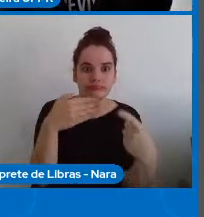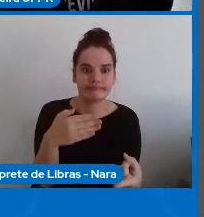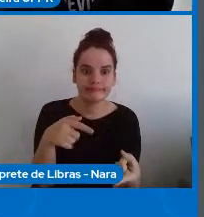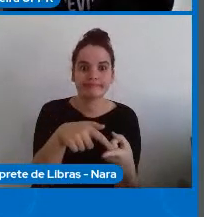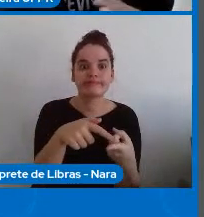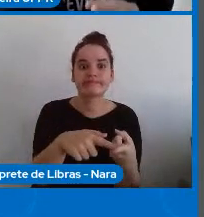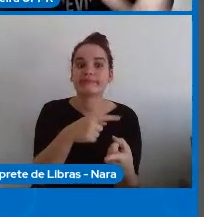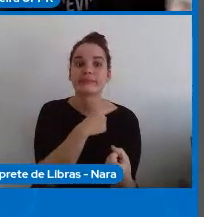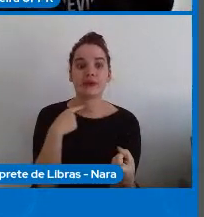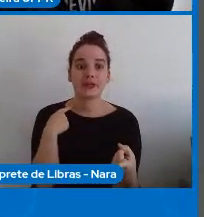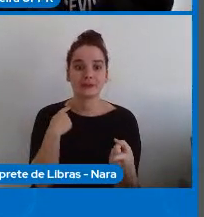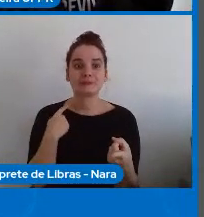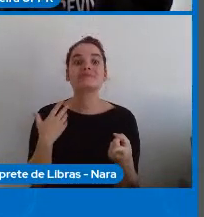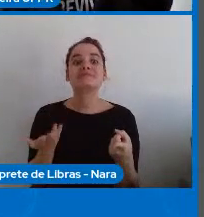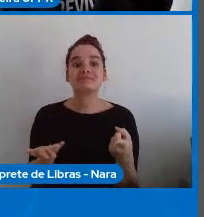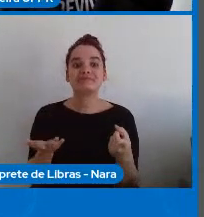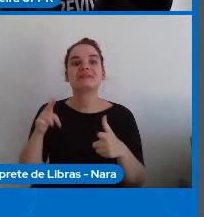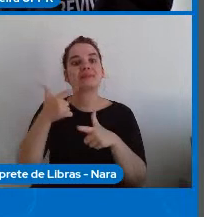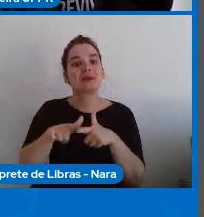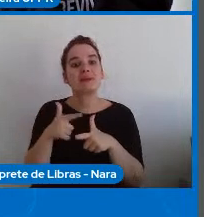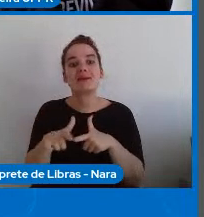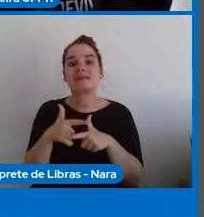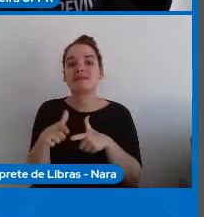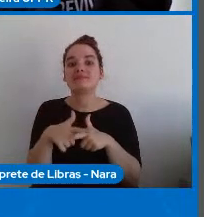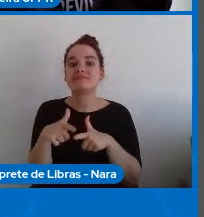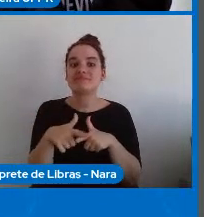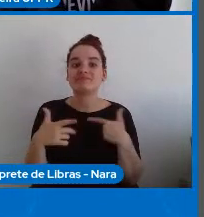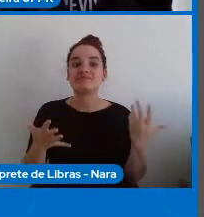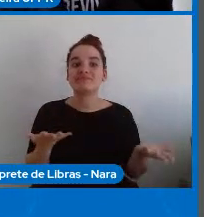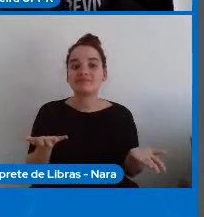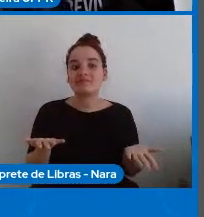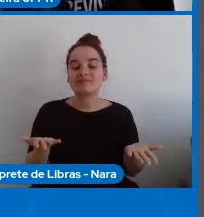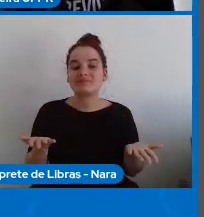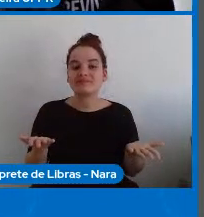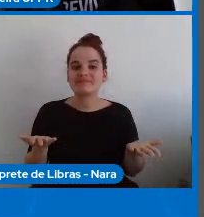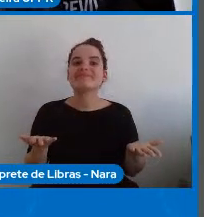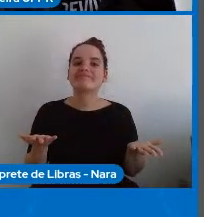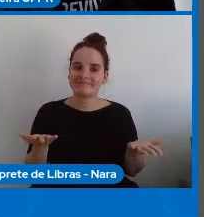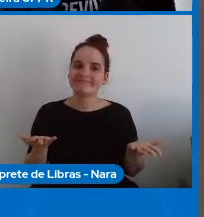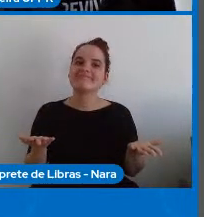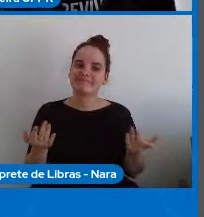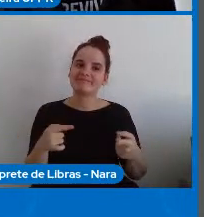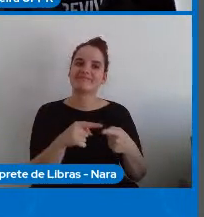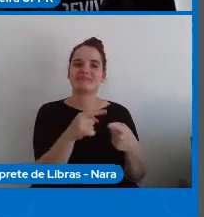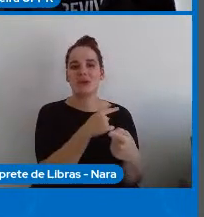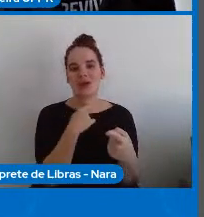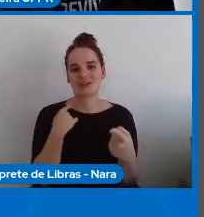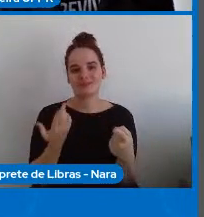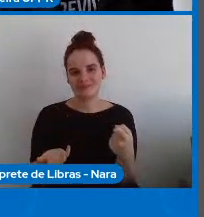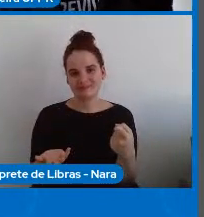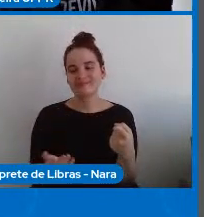os problemas e questões feitas resultou na morte de uma pessoa